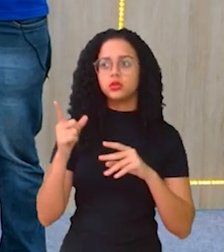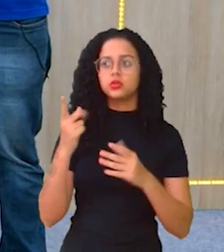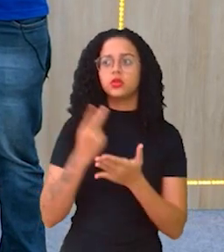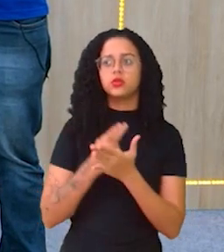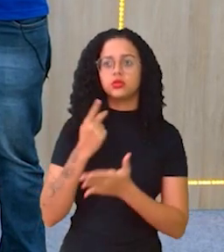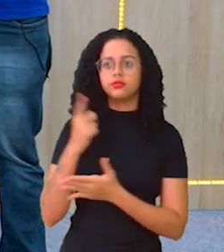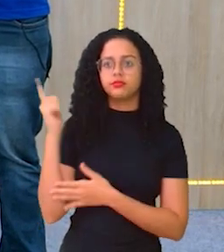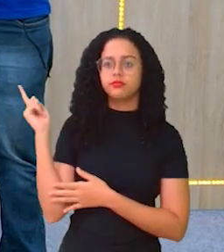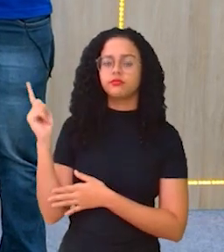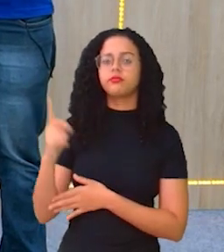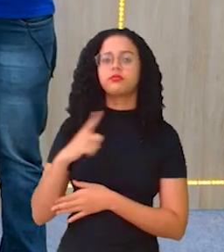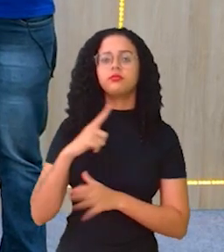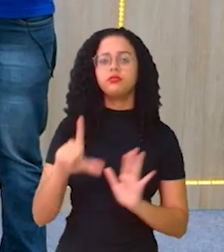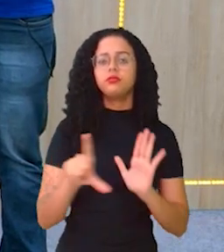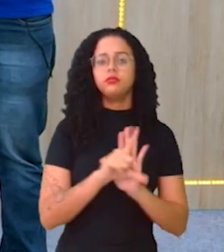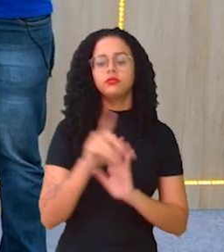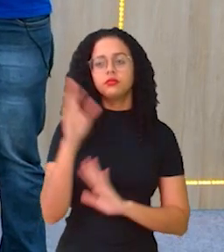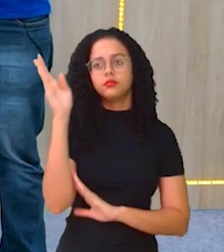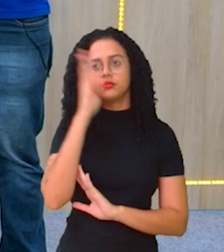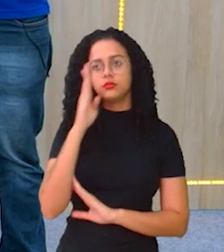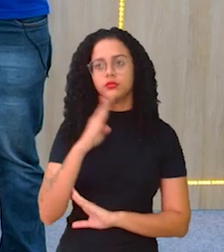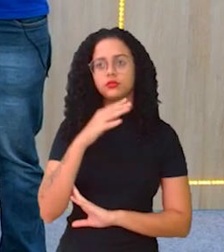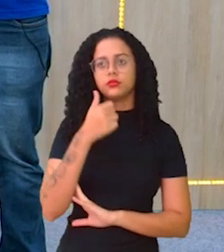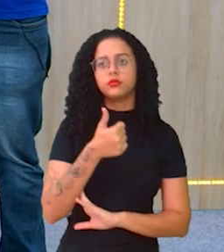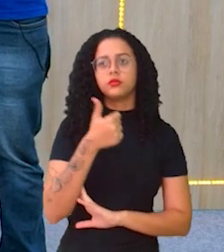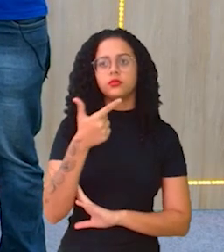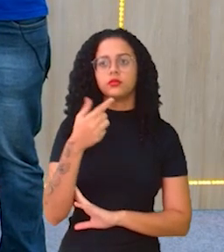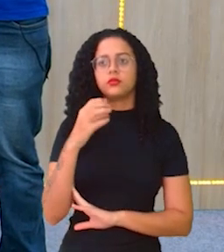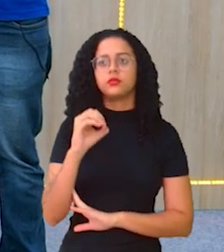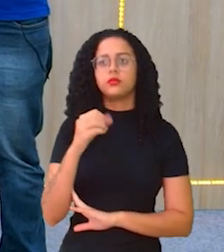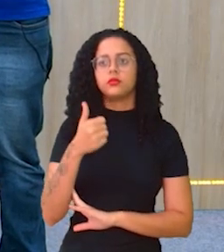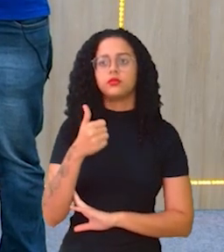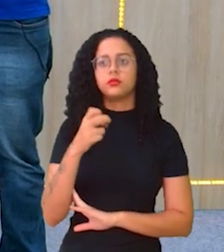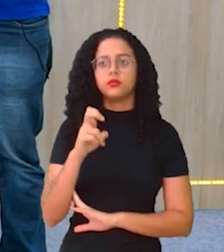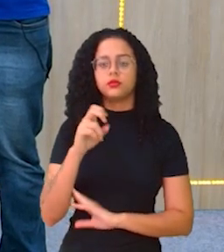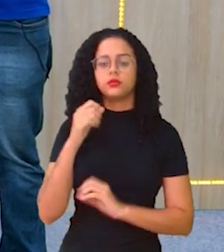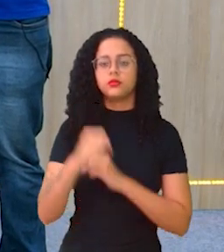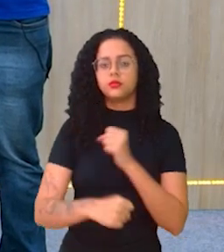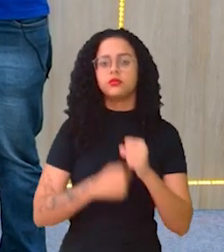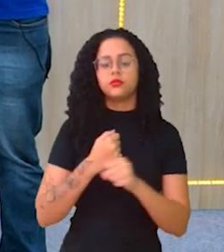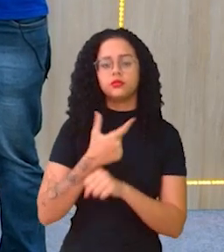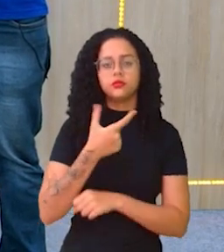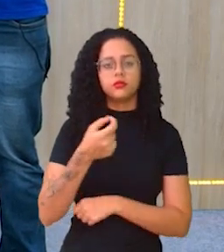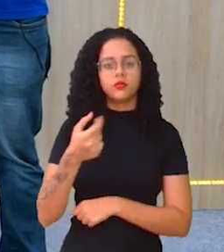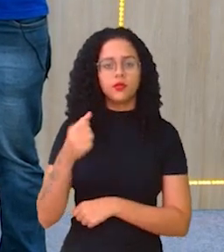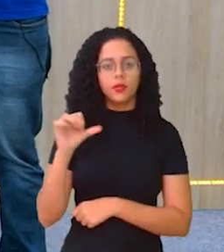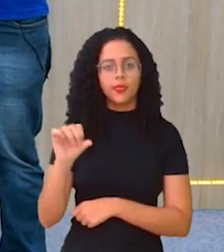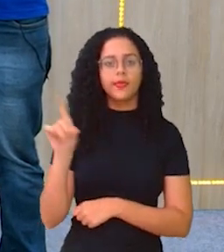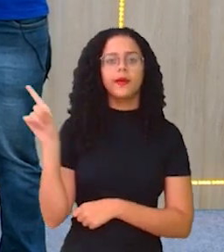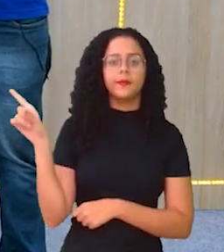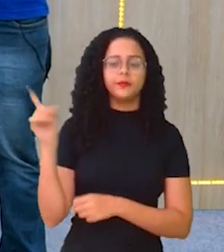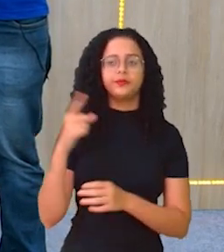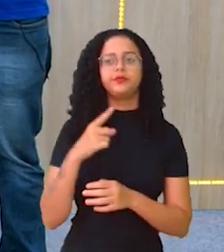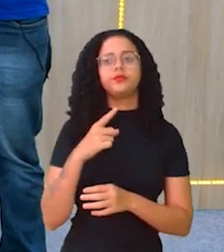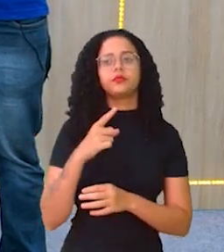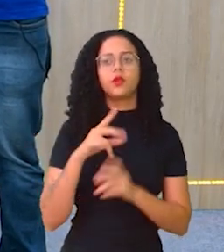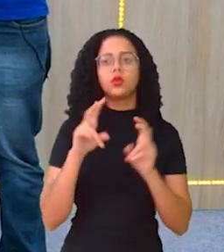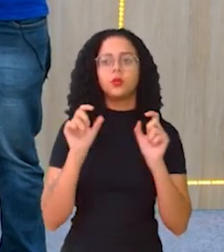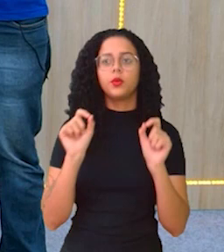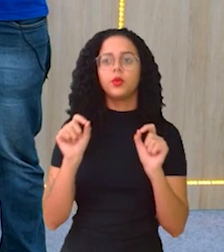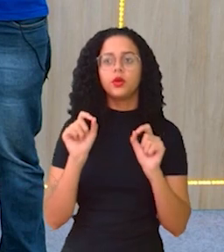casos, a gente tem uma lei no Brasil, que é a Lei 12.015 de 2009, que fala justamente o Código sobre